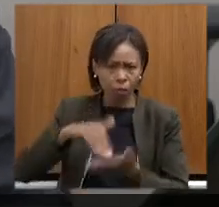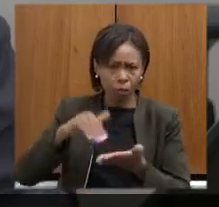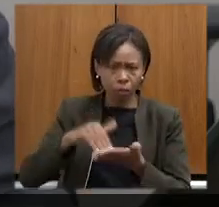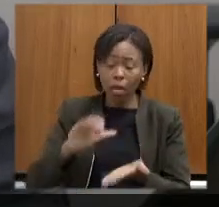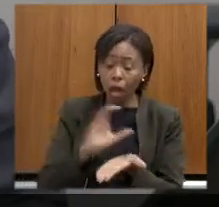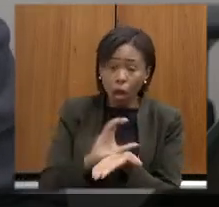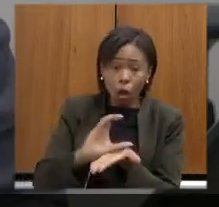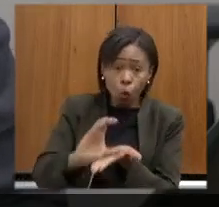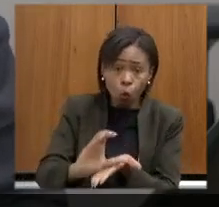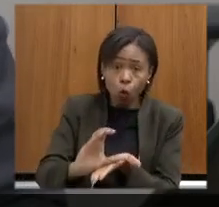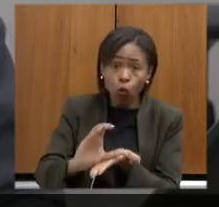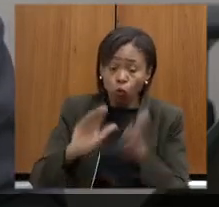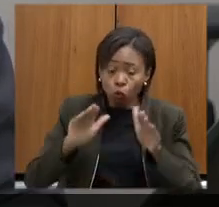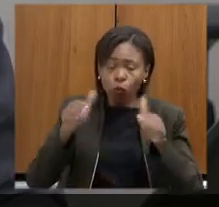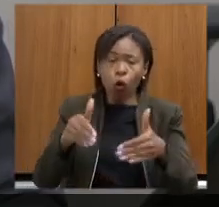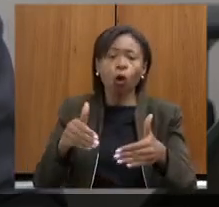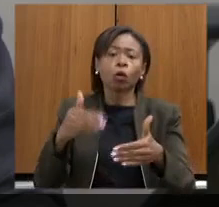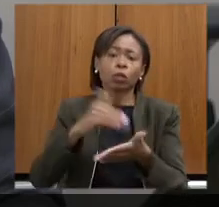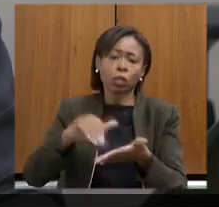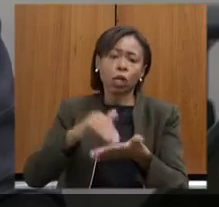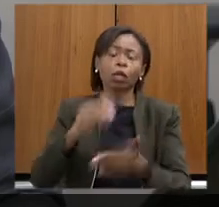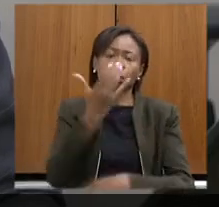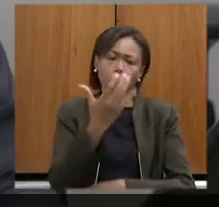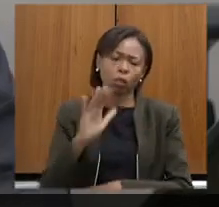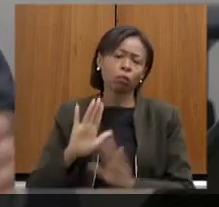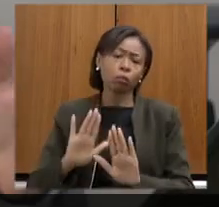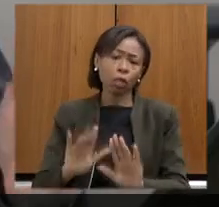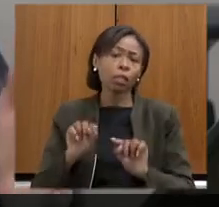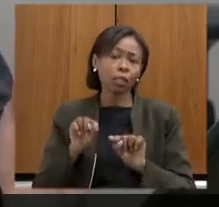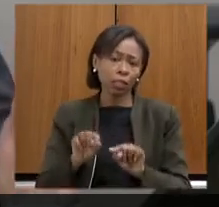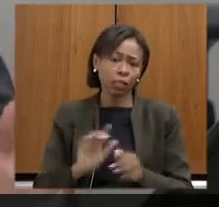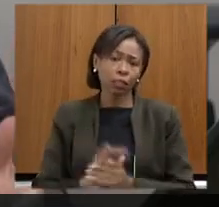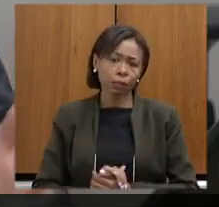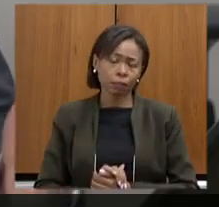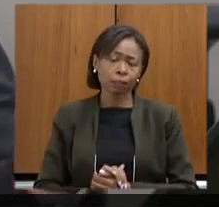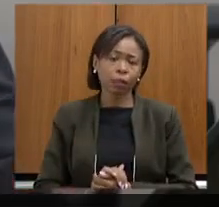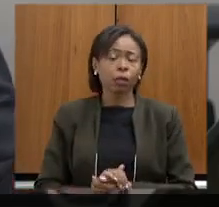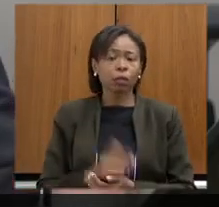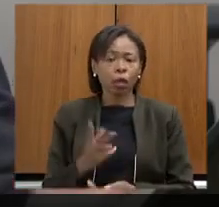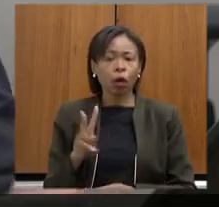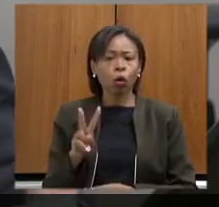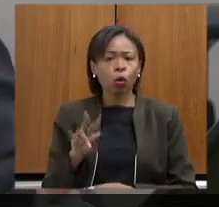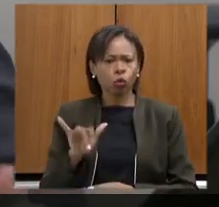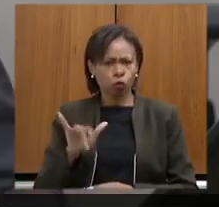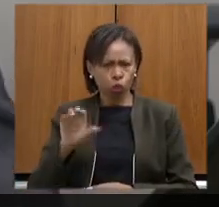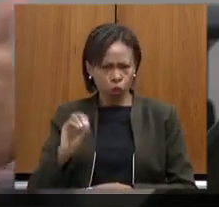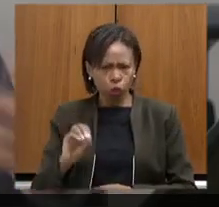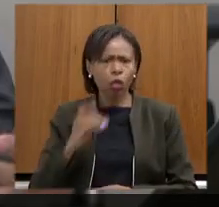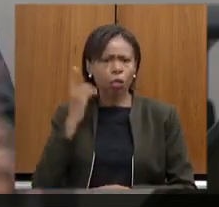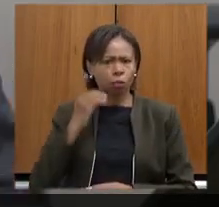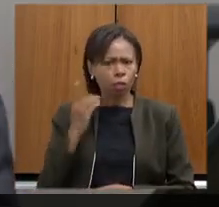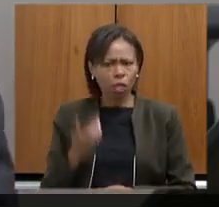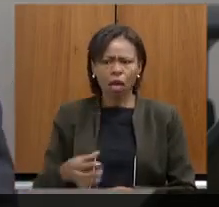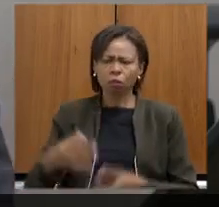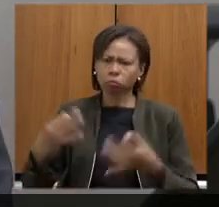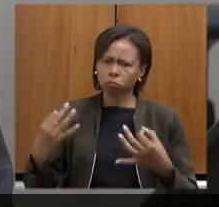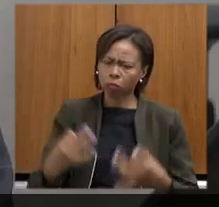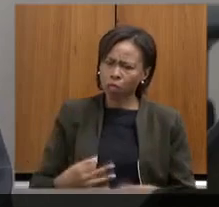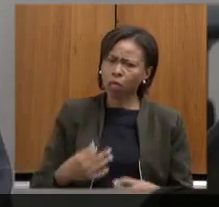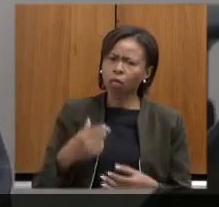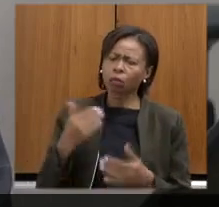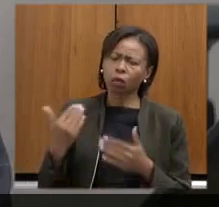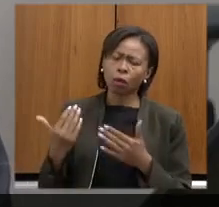da secretaria de meio ambiente então essa eu acho que o deputado Virgílio foi muito feliz todos aqui fizeram a sua contribuição